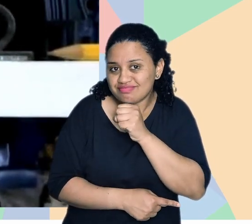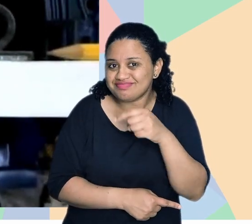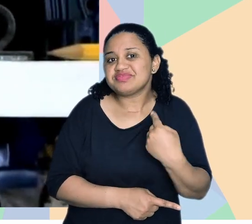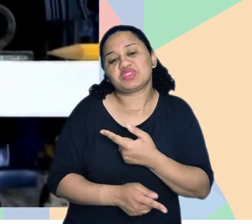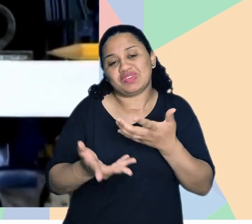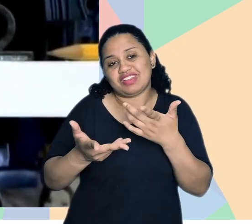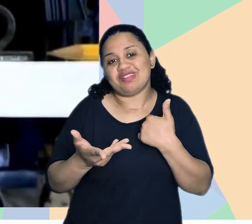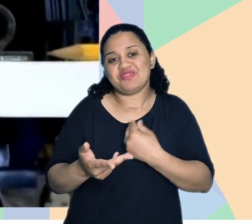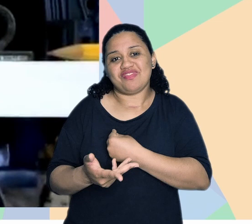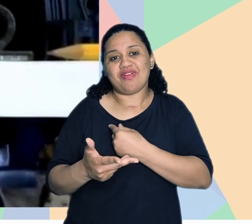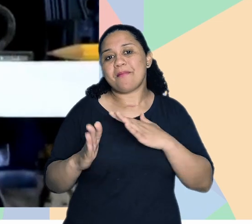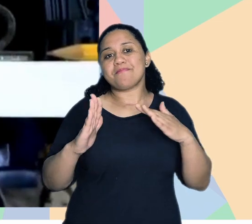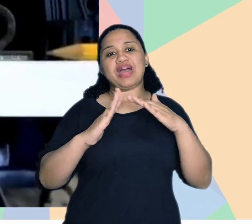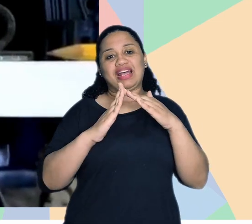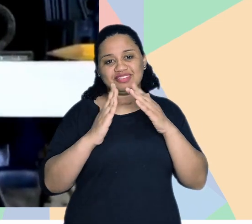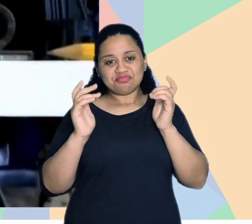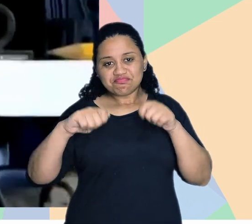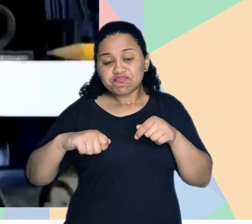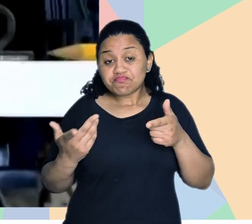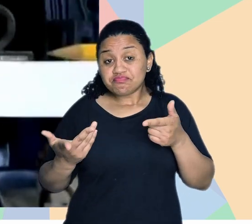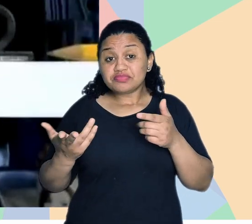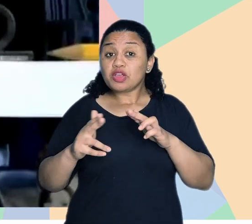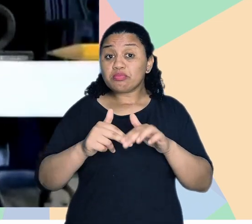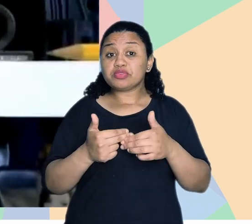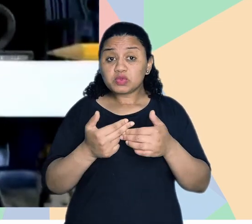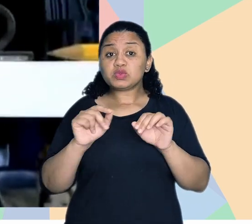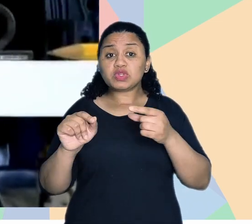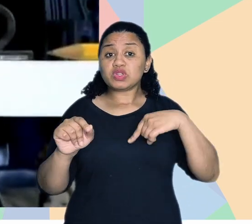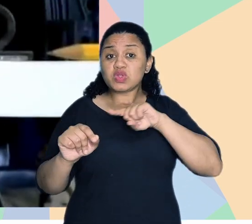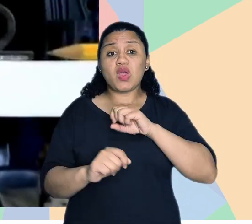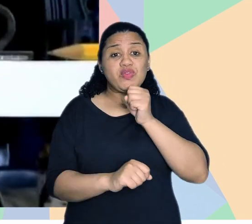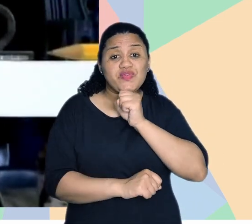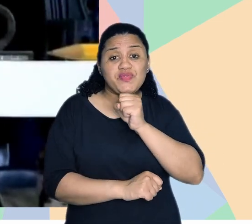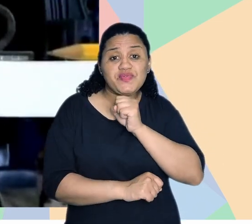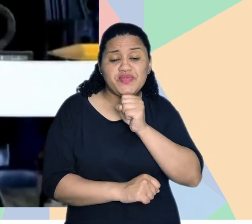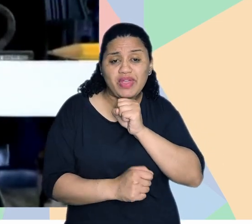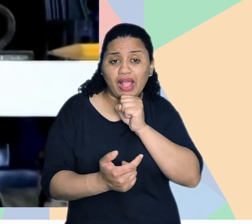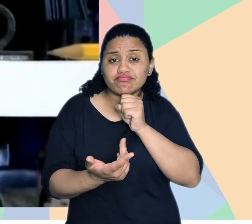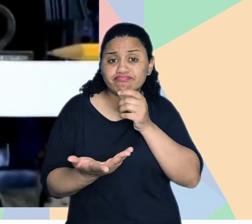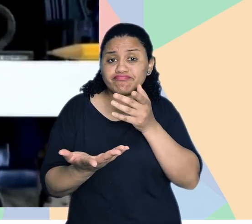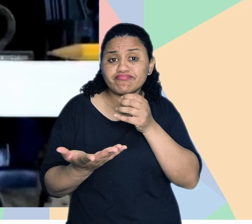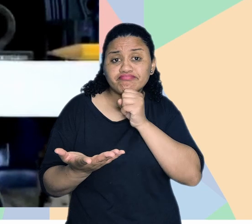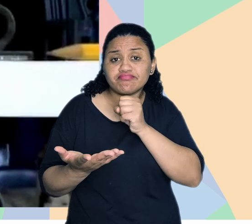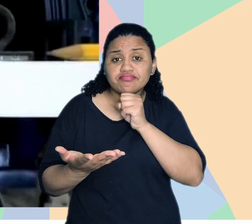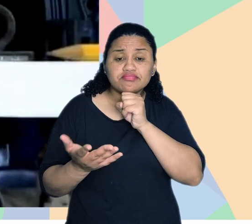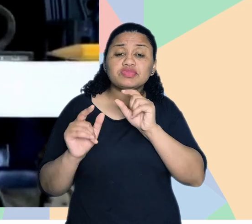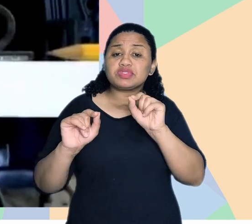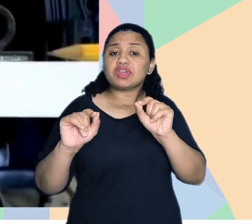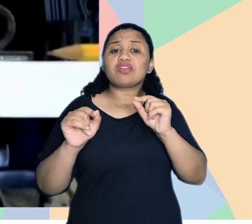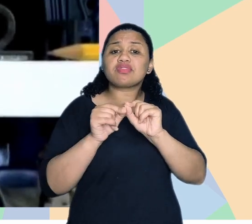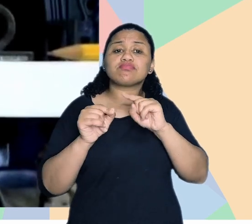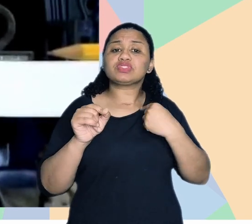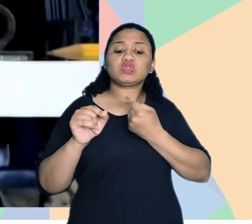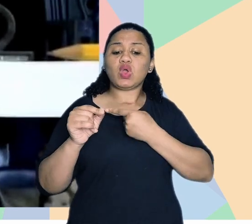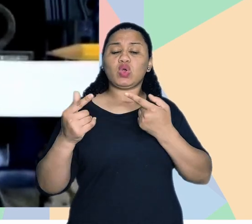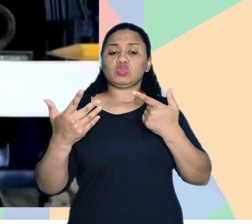E nós queremos, né? Viver o máximo possível. E só por esse fator, né? Nós vamos envelhecer, né? A velhice, né?